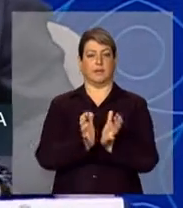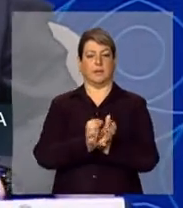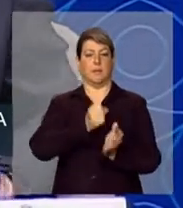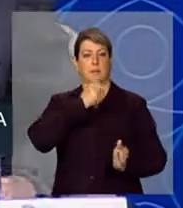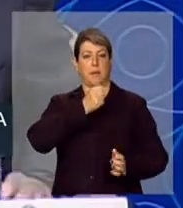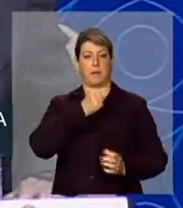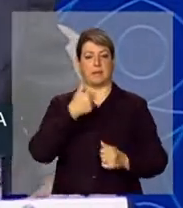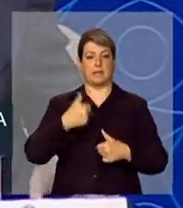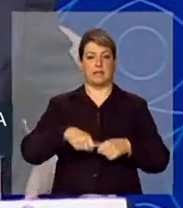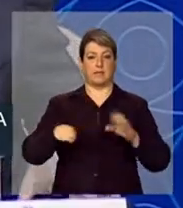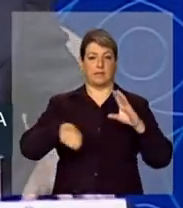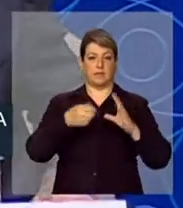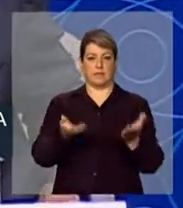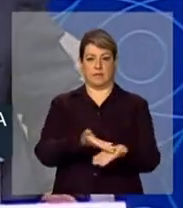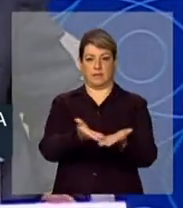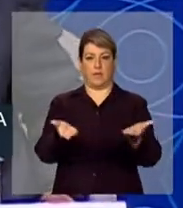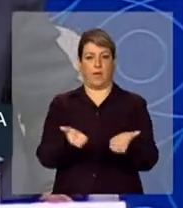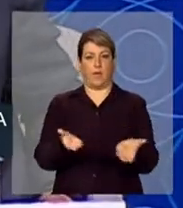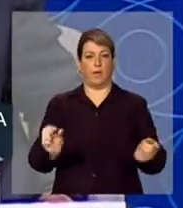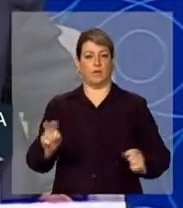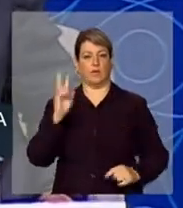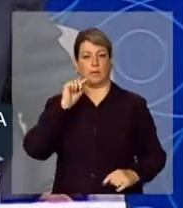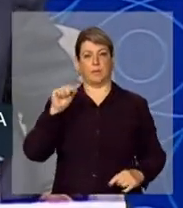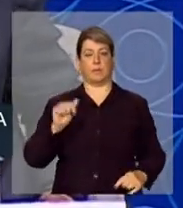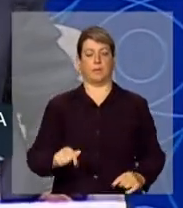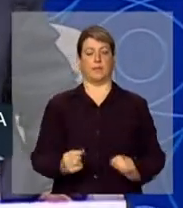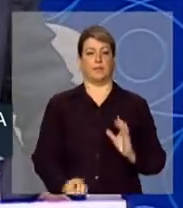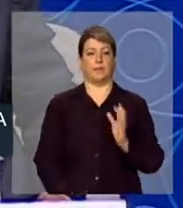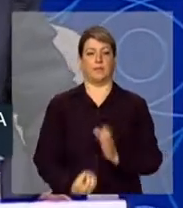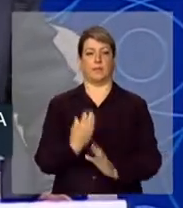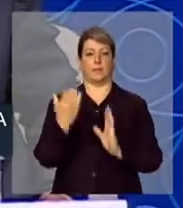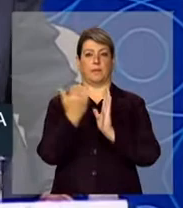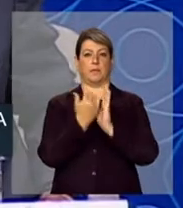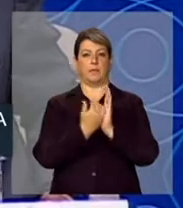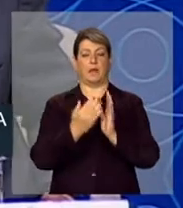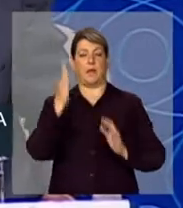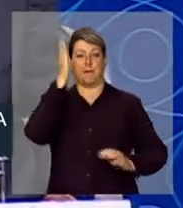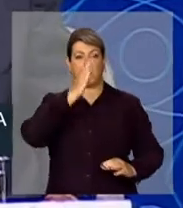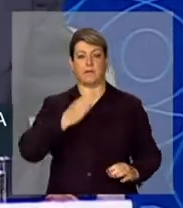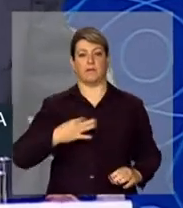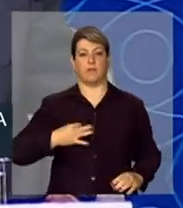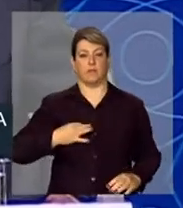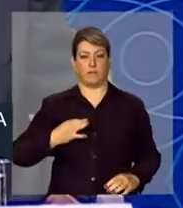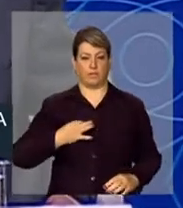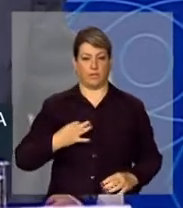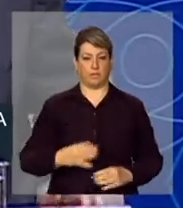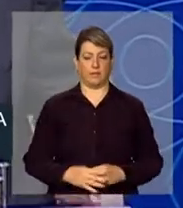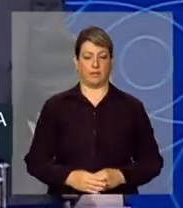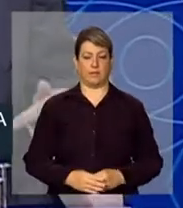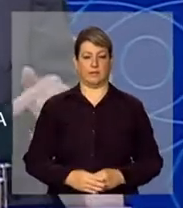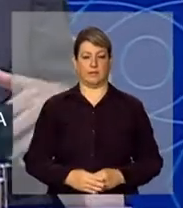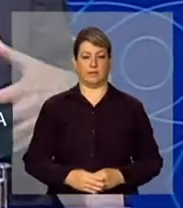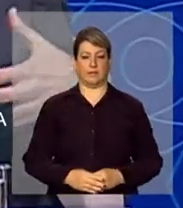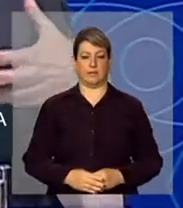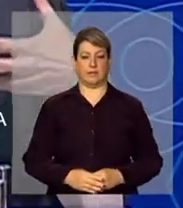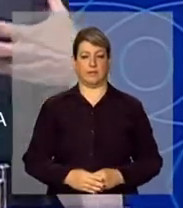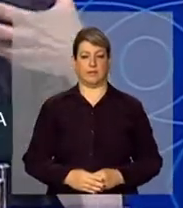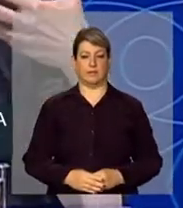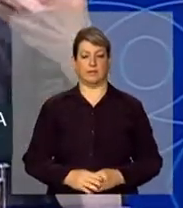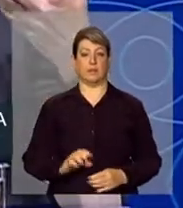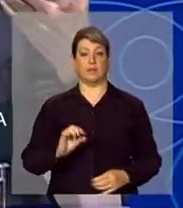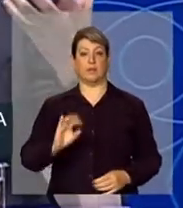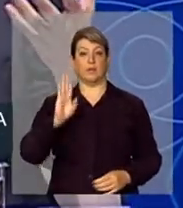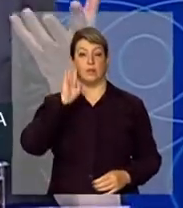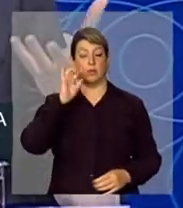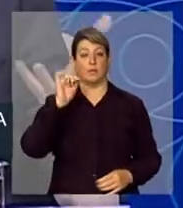cobrindo aqui o lançamento do programa Brasil Voluntário na Copa das Confederações e na Copa do Mundo. Uma parte do